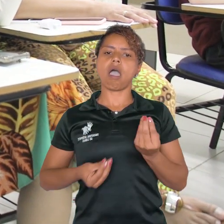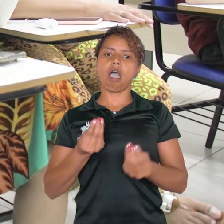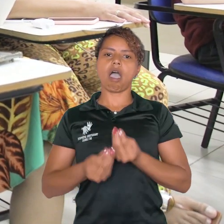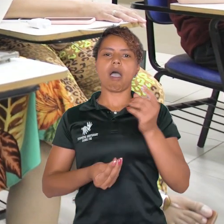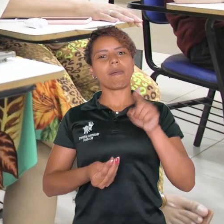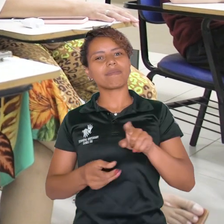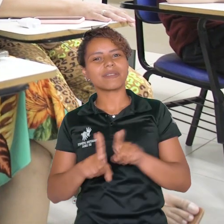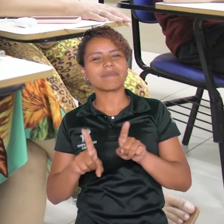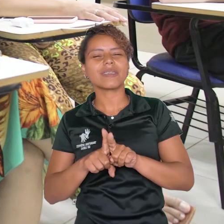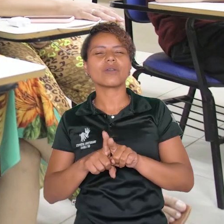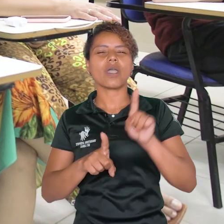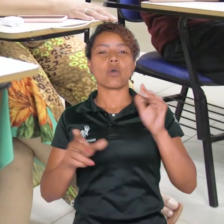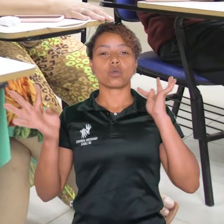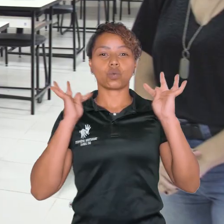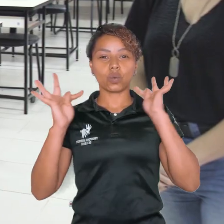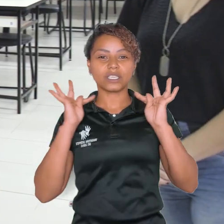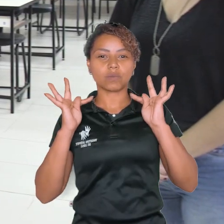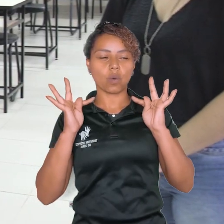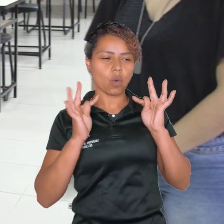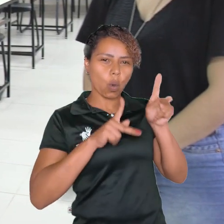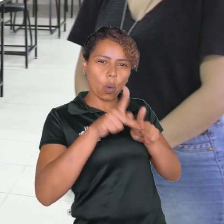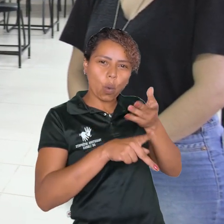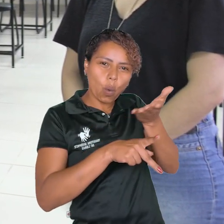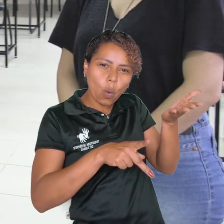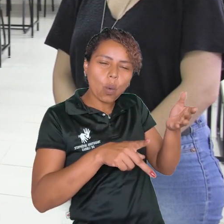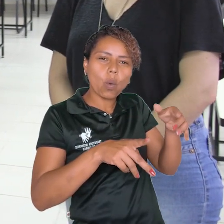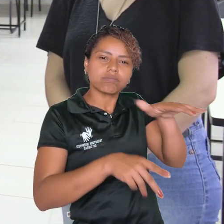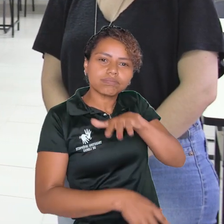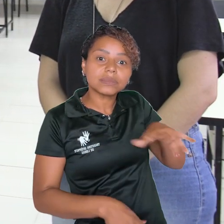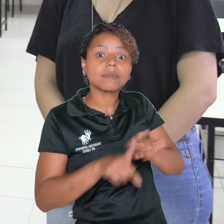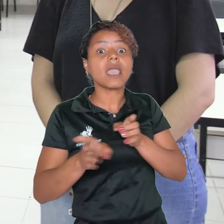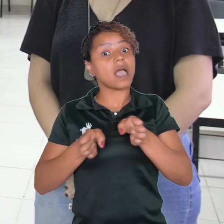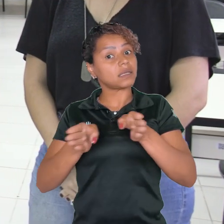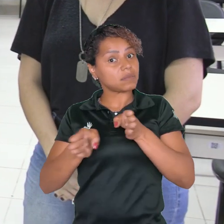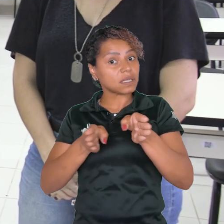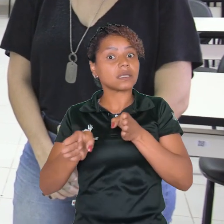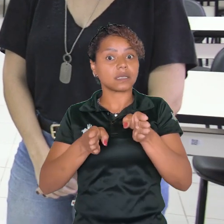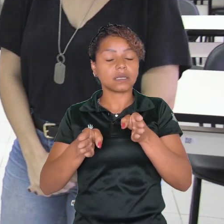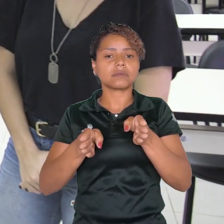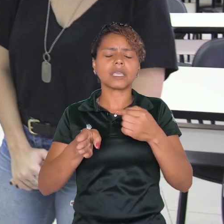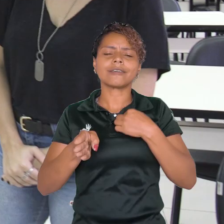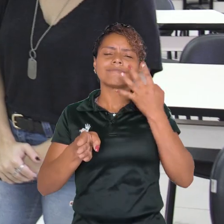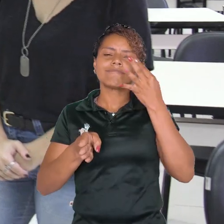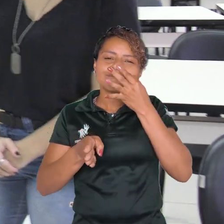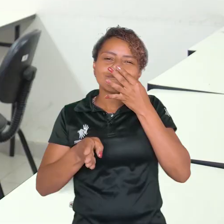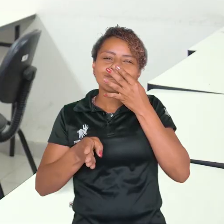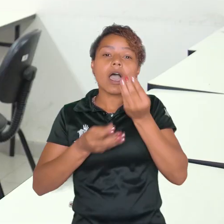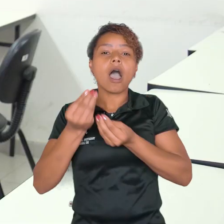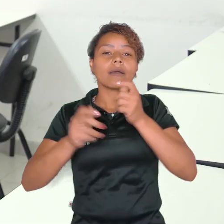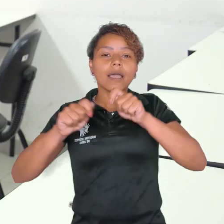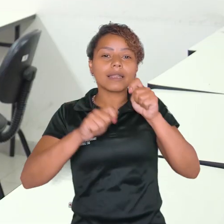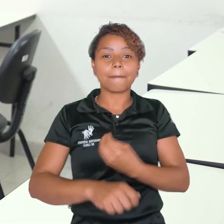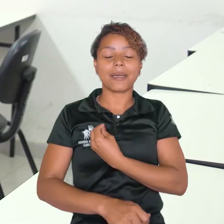comunitária, pensar, também, na acessibilidade. Entendeu? Me encanta essa questão da participação social.